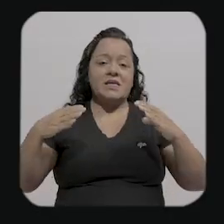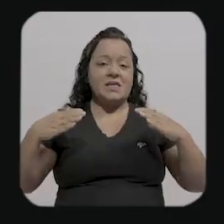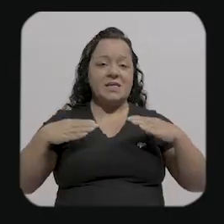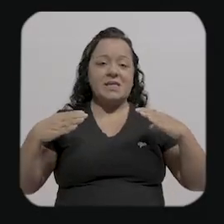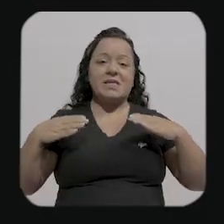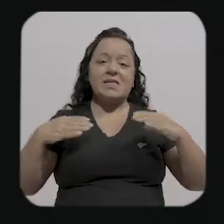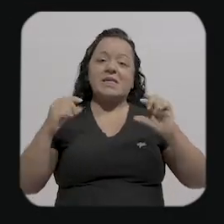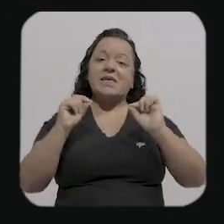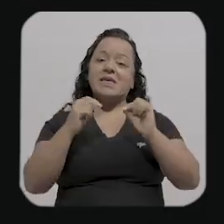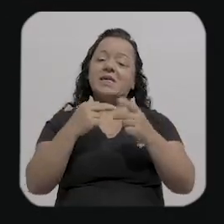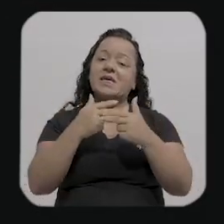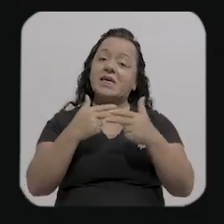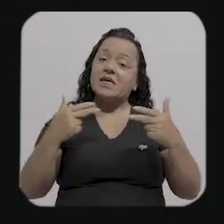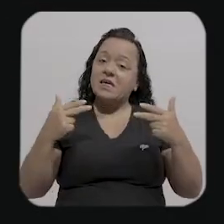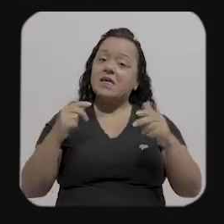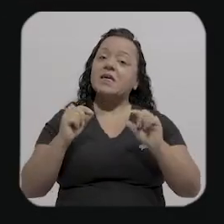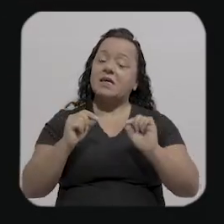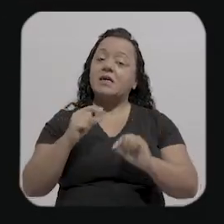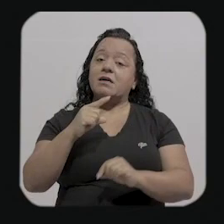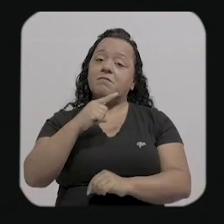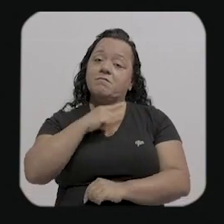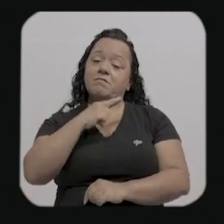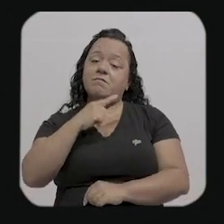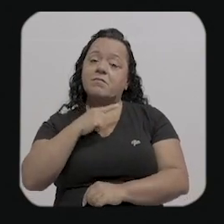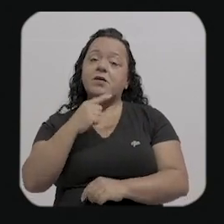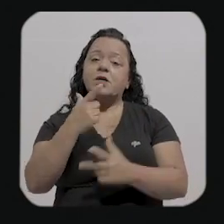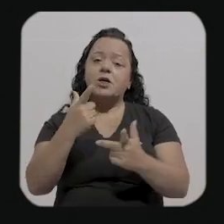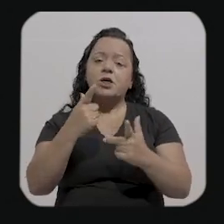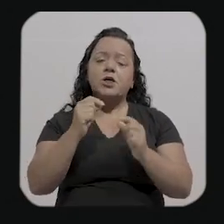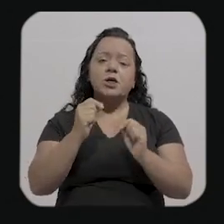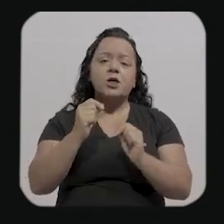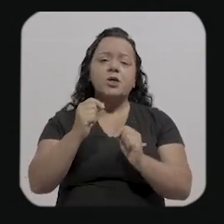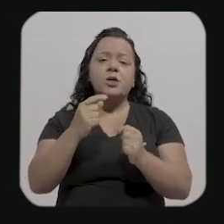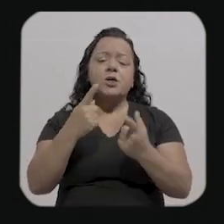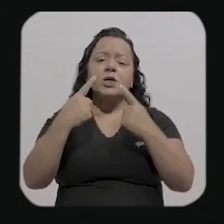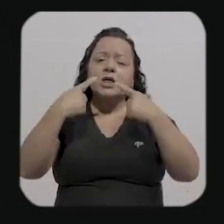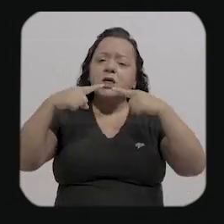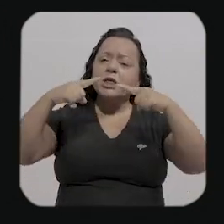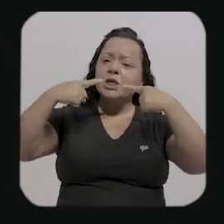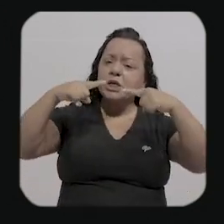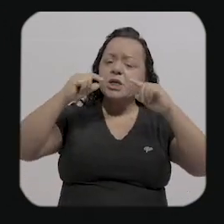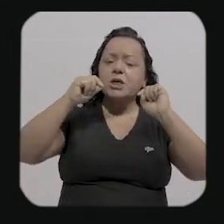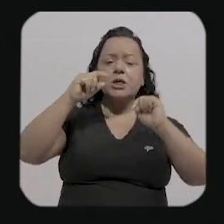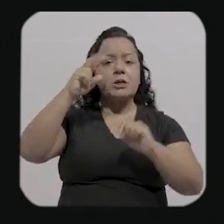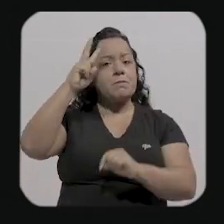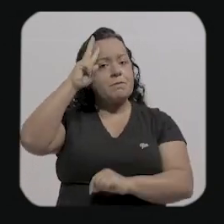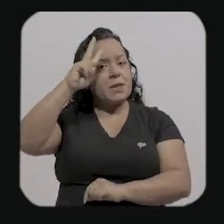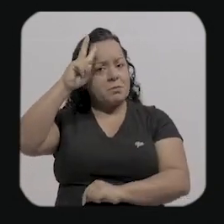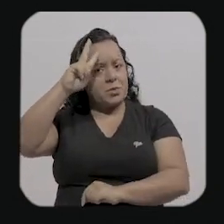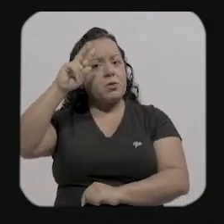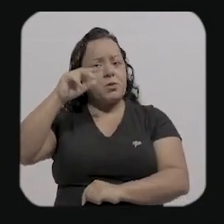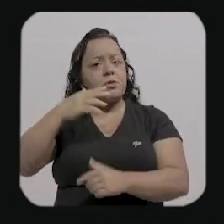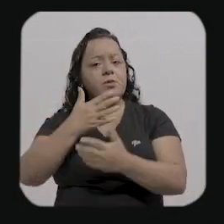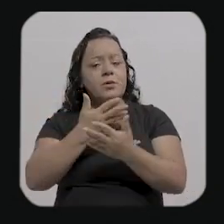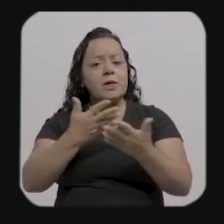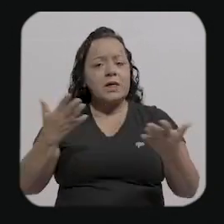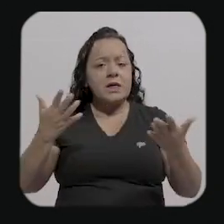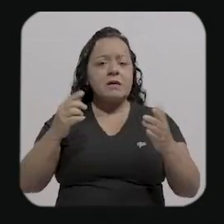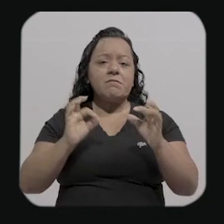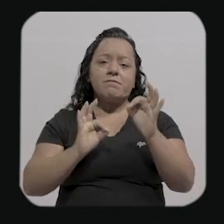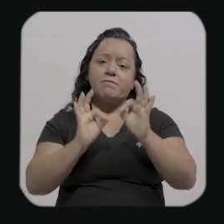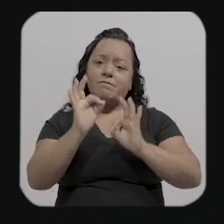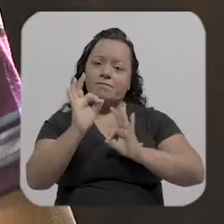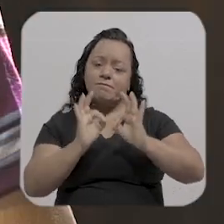tem um tom de memória é e eu queria que você lesse a poesia na verdade eu